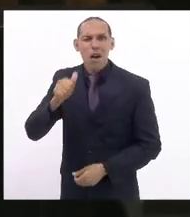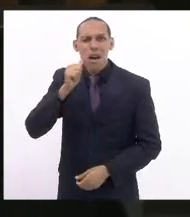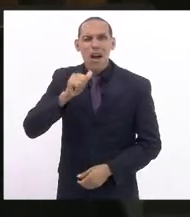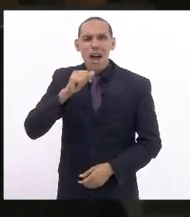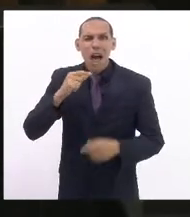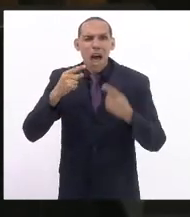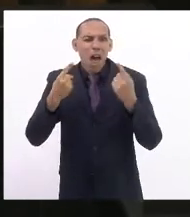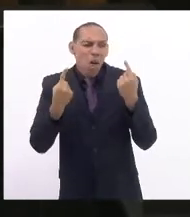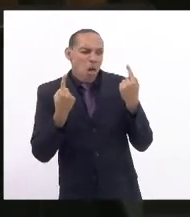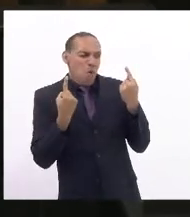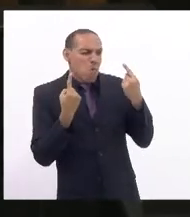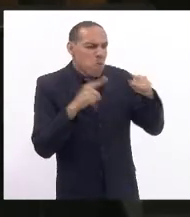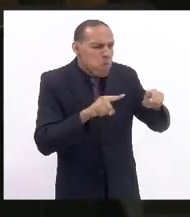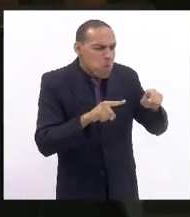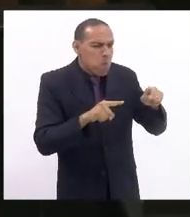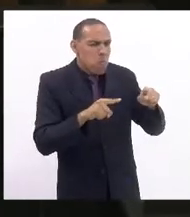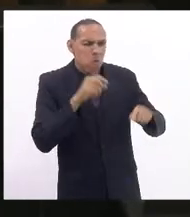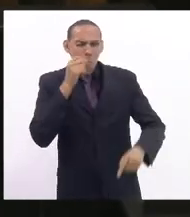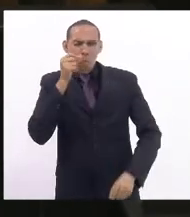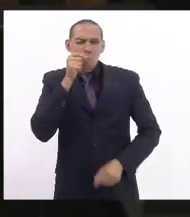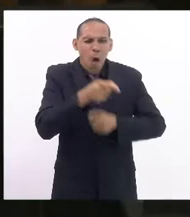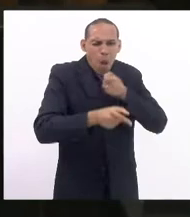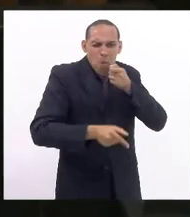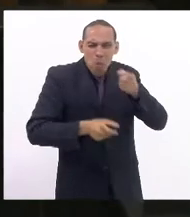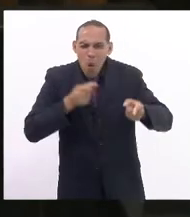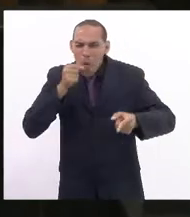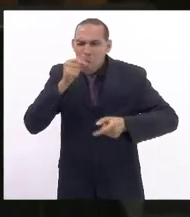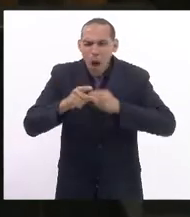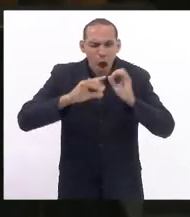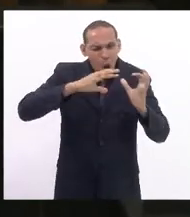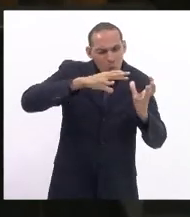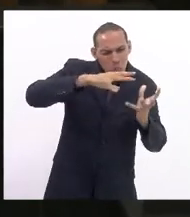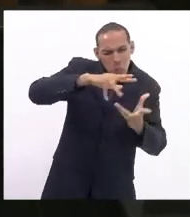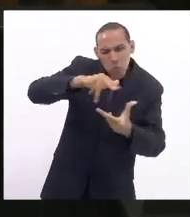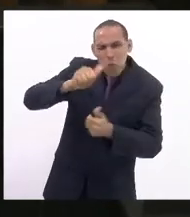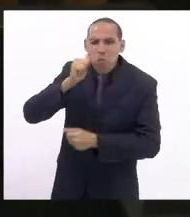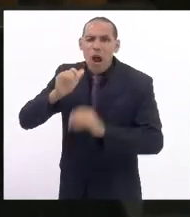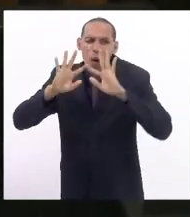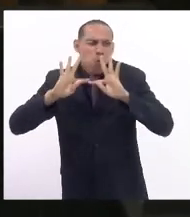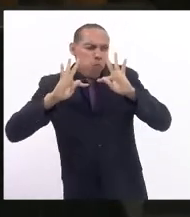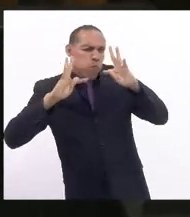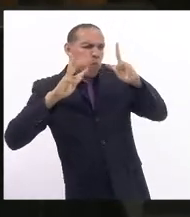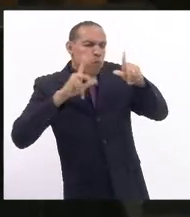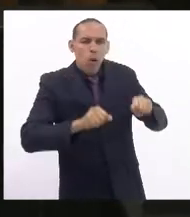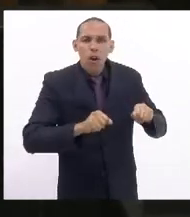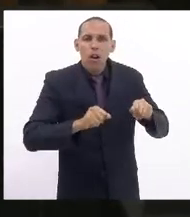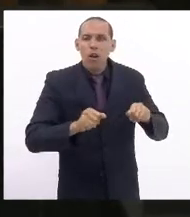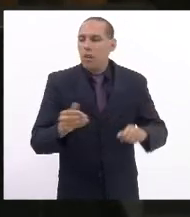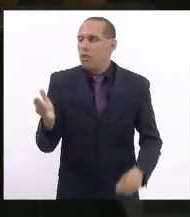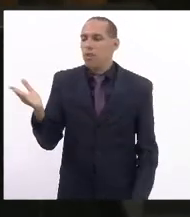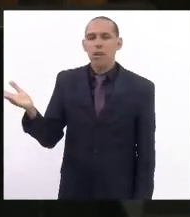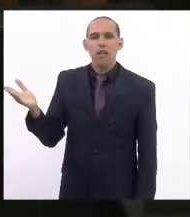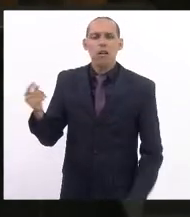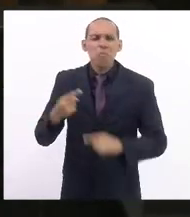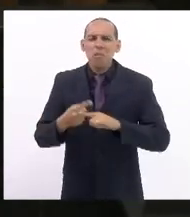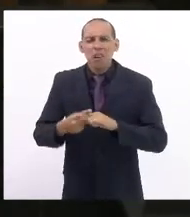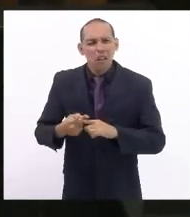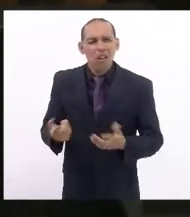internacionalmente, internacionalmente, todas as mulheres. Porque